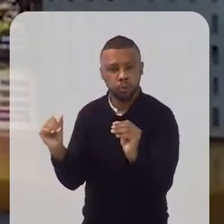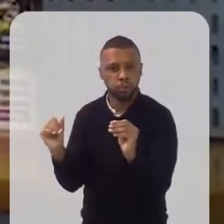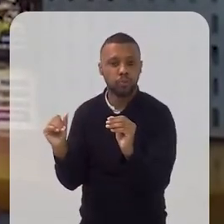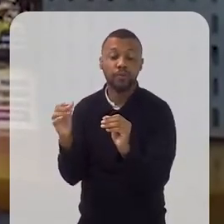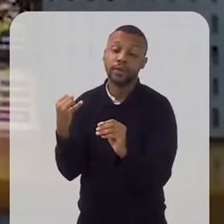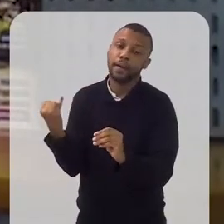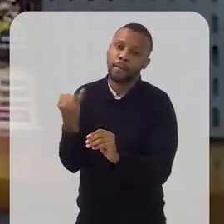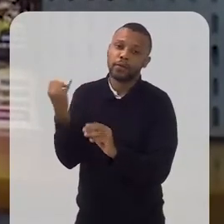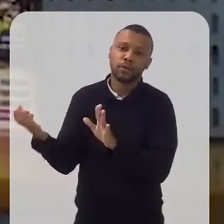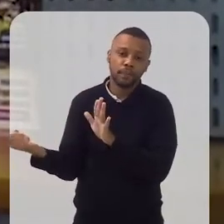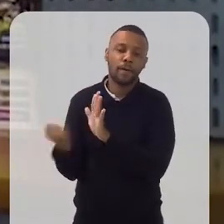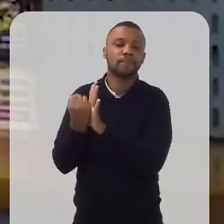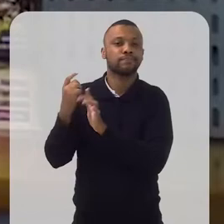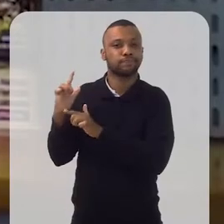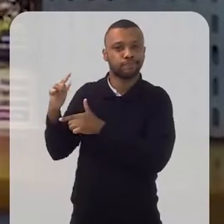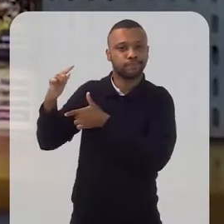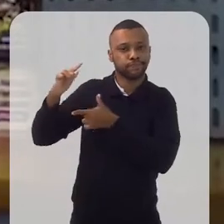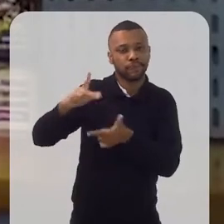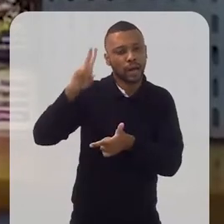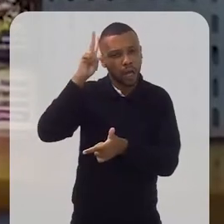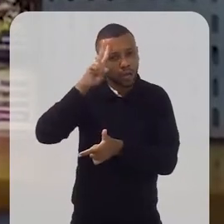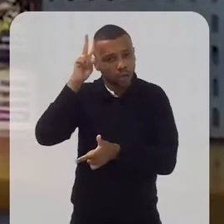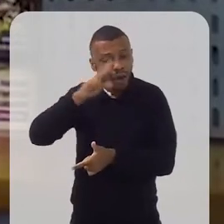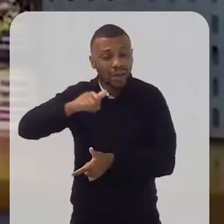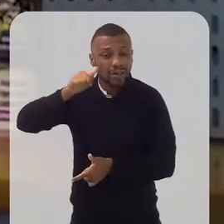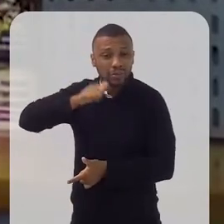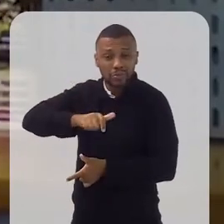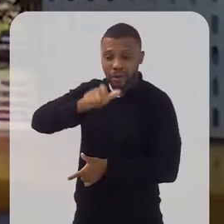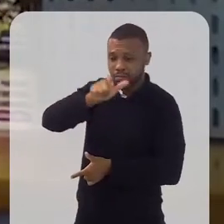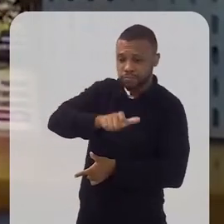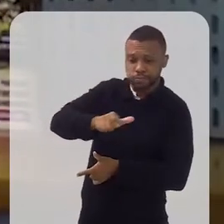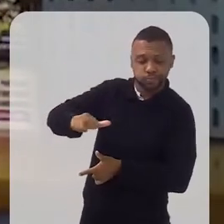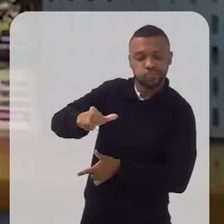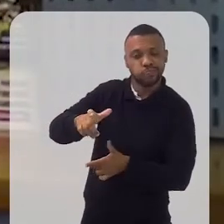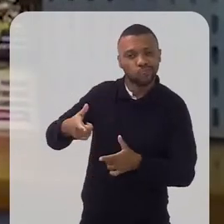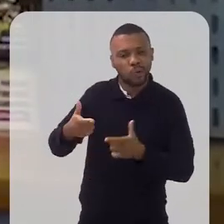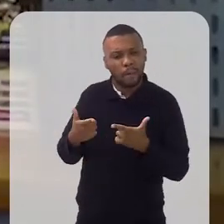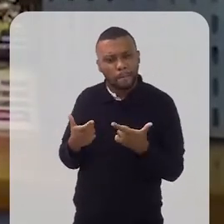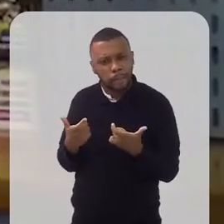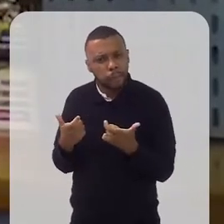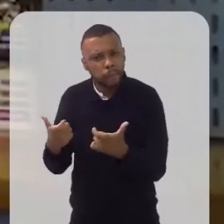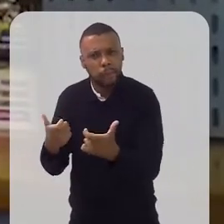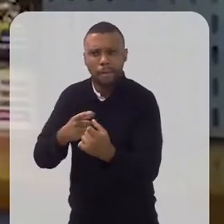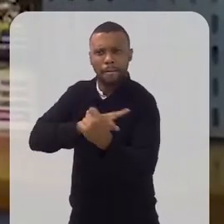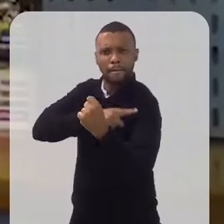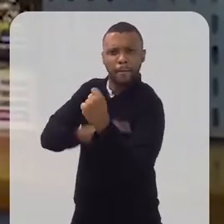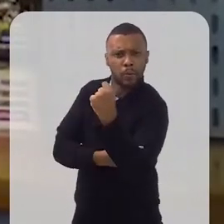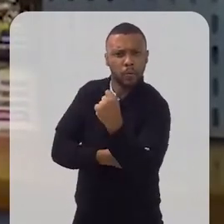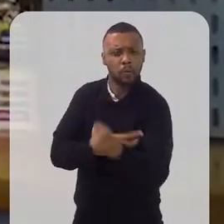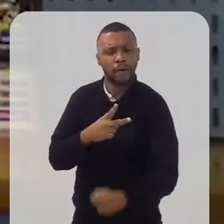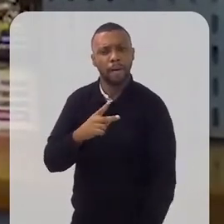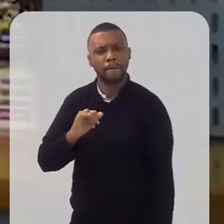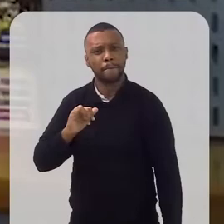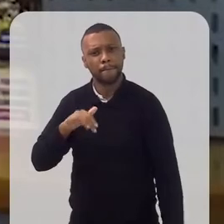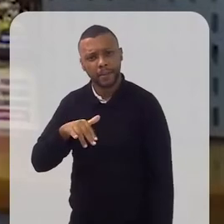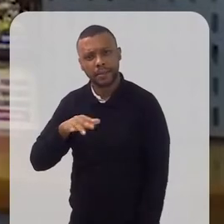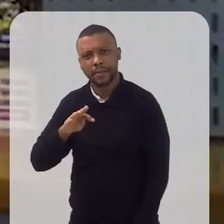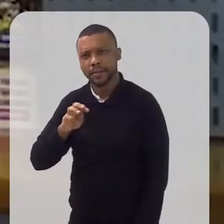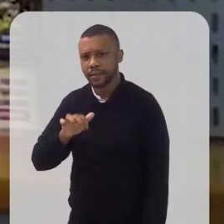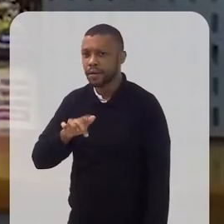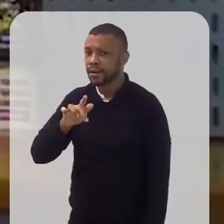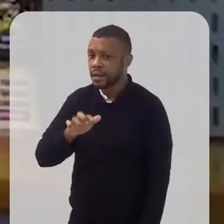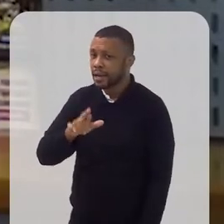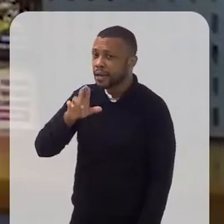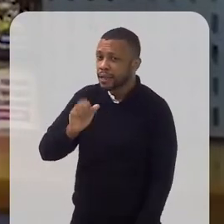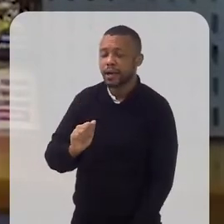importante para você manter essas tradições. Histórias de mulheres superguerreiras. As pitangueiras de